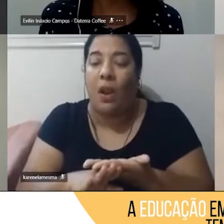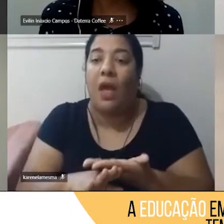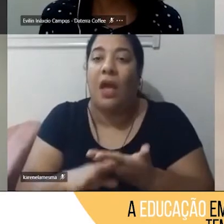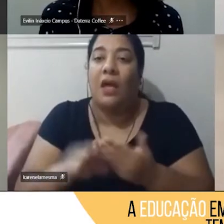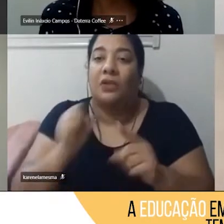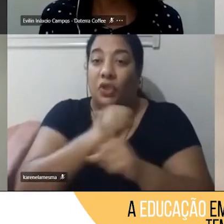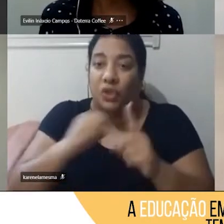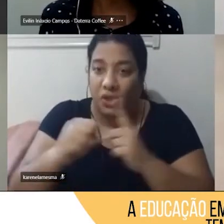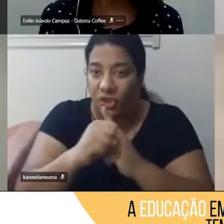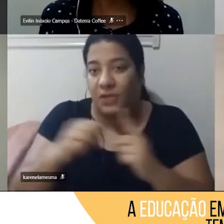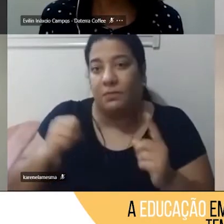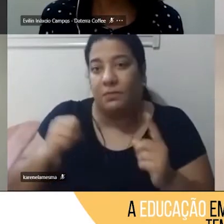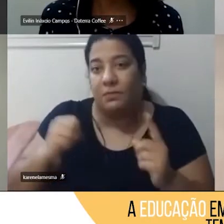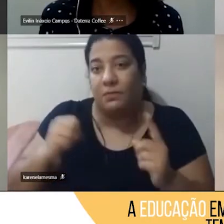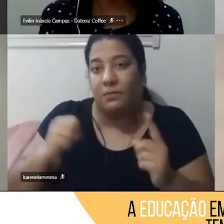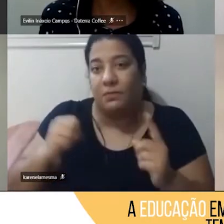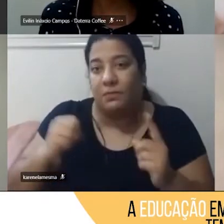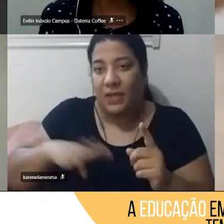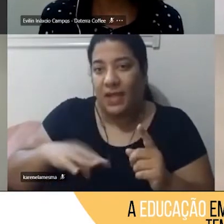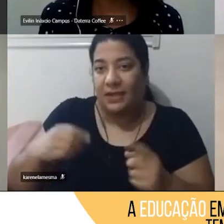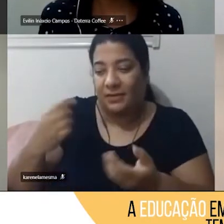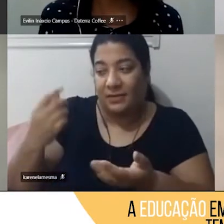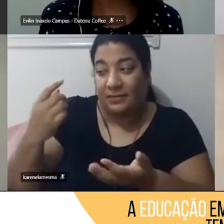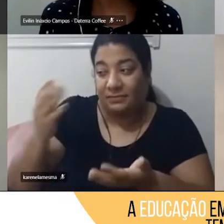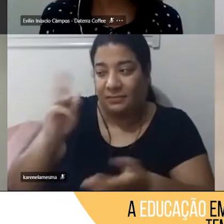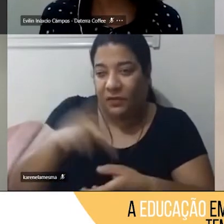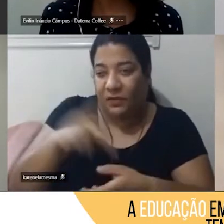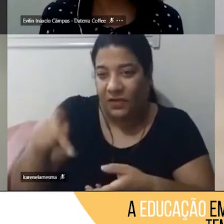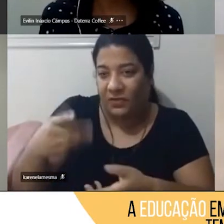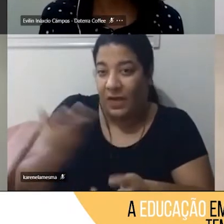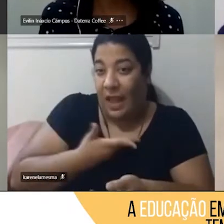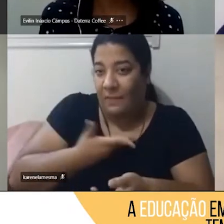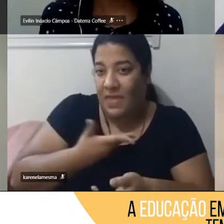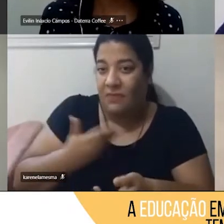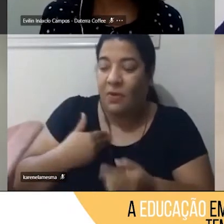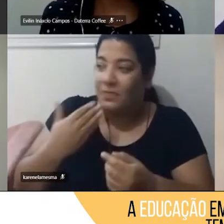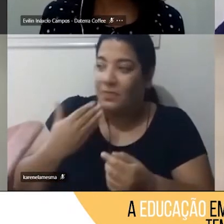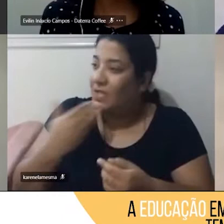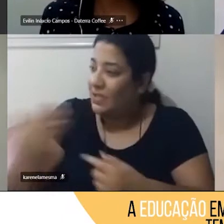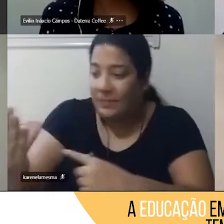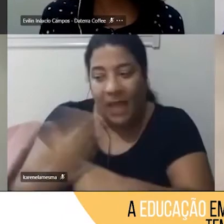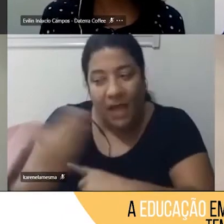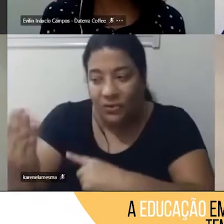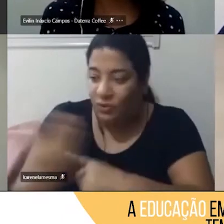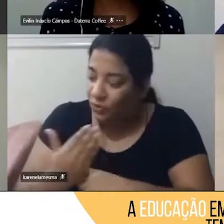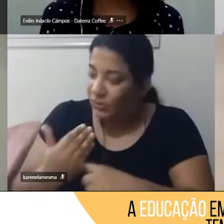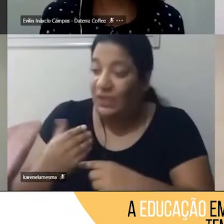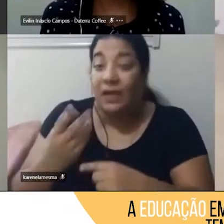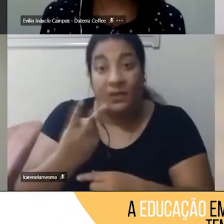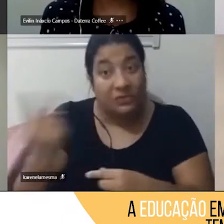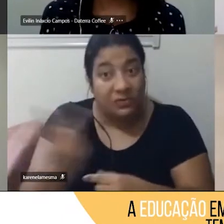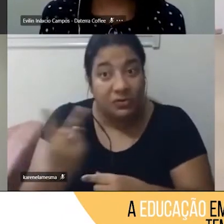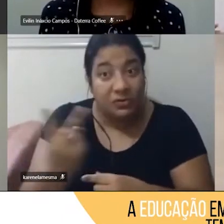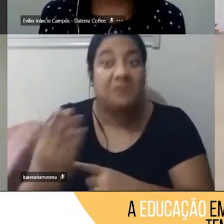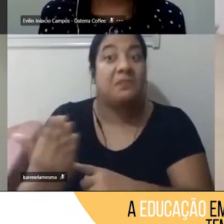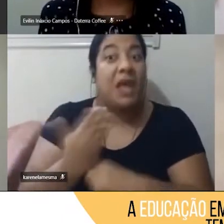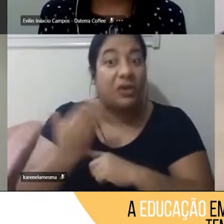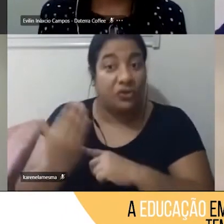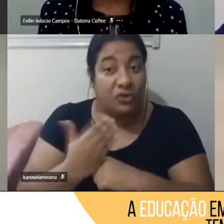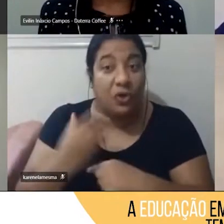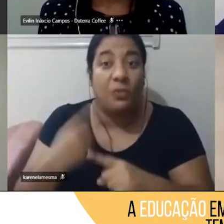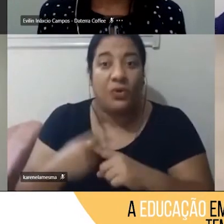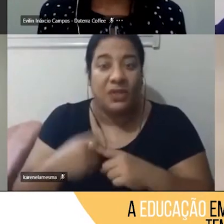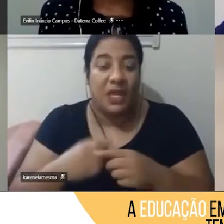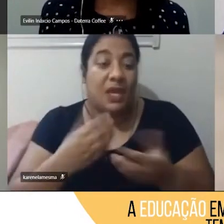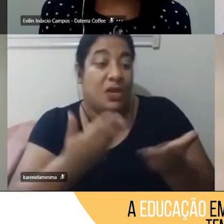próximo dos professores, eu pedi a ajuda deles. E eles me ajudaram muito, porque a gente tinha discutido já o que era entre jovens. E aí,